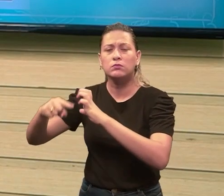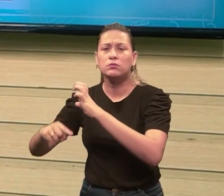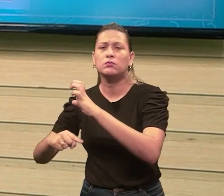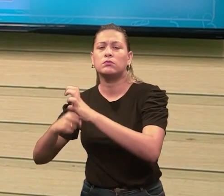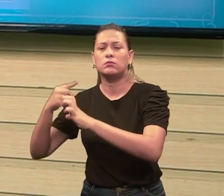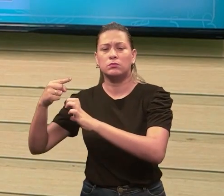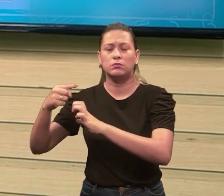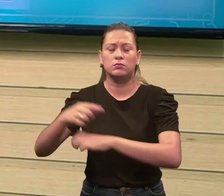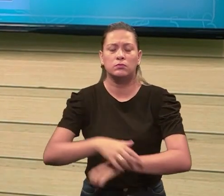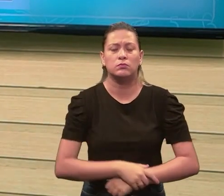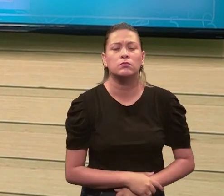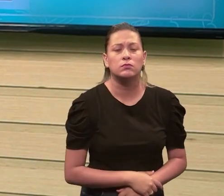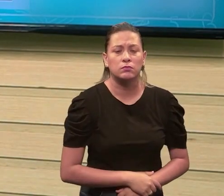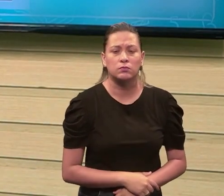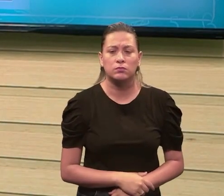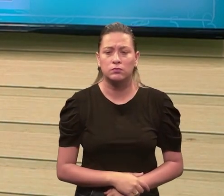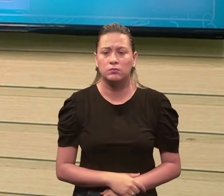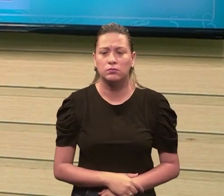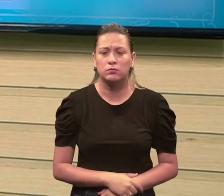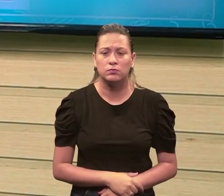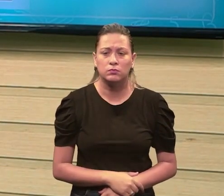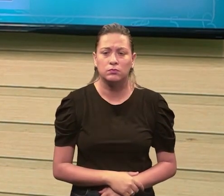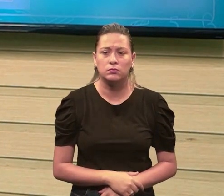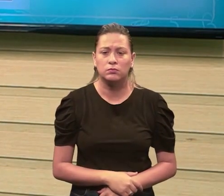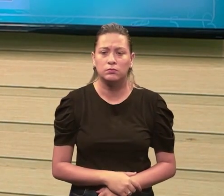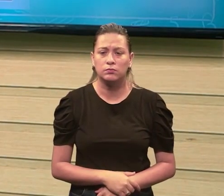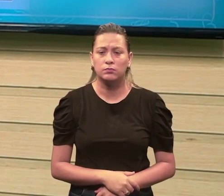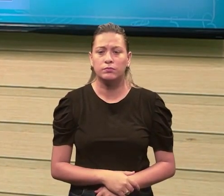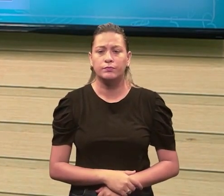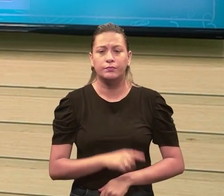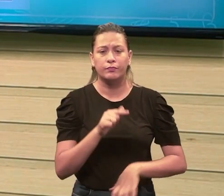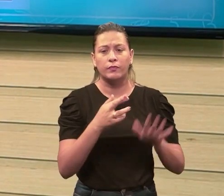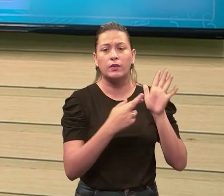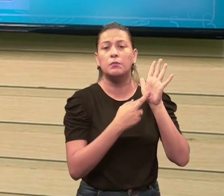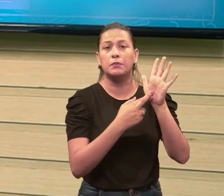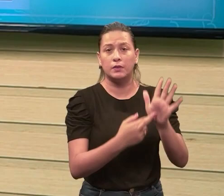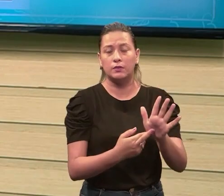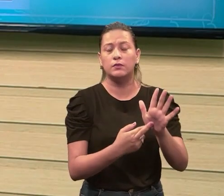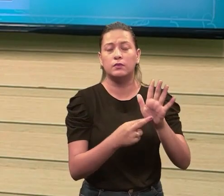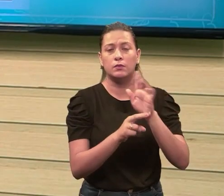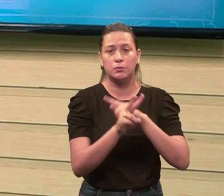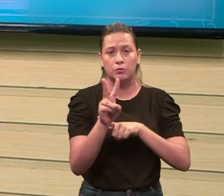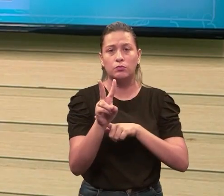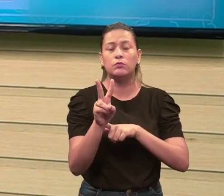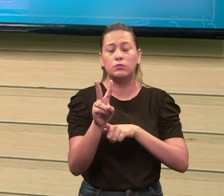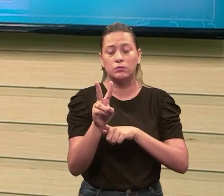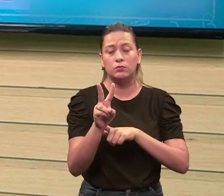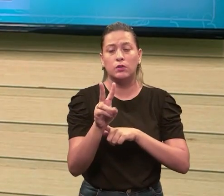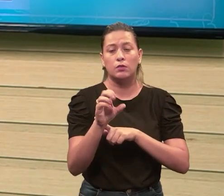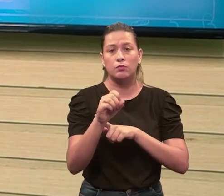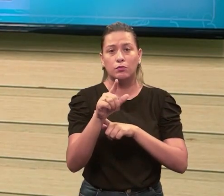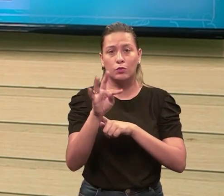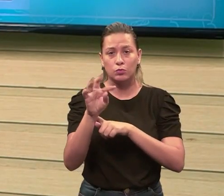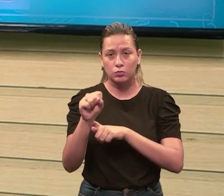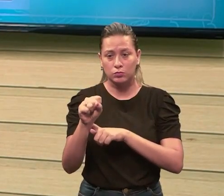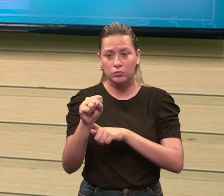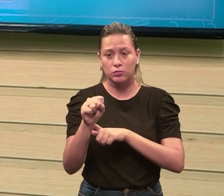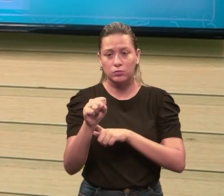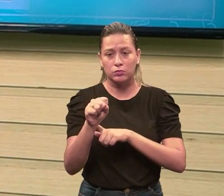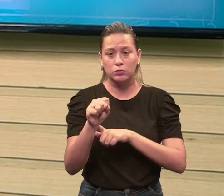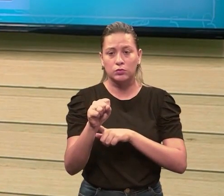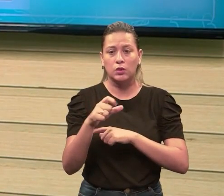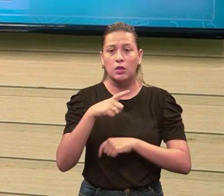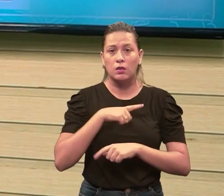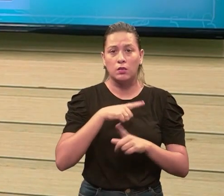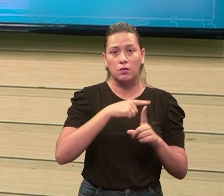passarem por esse sistema de condução, então, geralmente ele é representado pelo Vzinho, que é volts, né, com